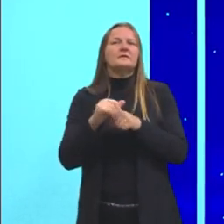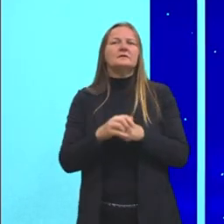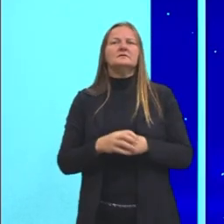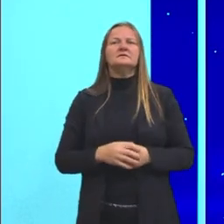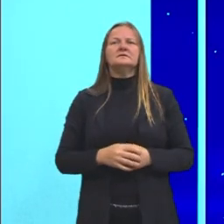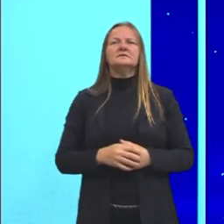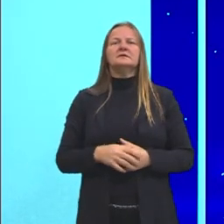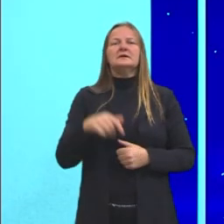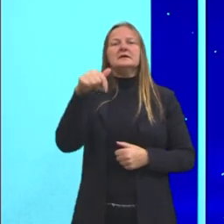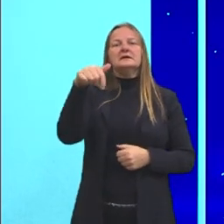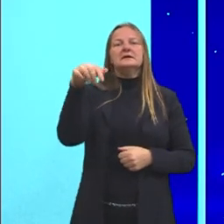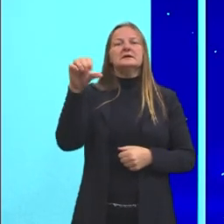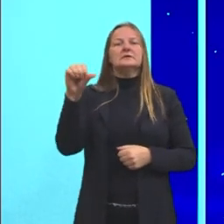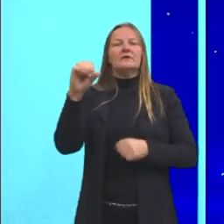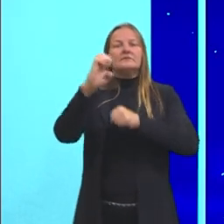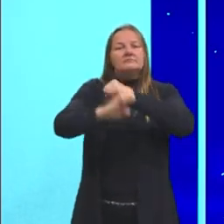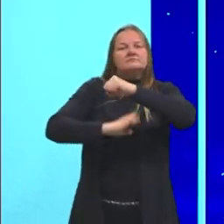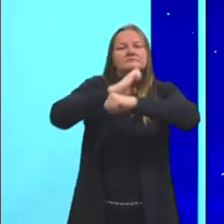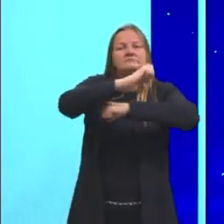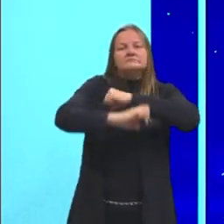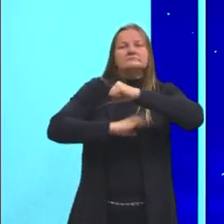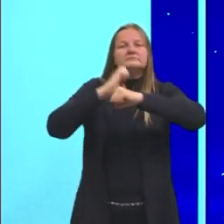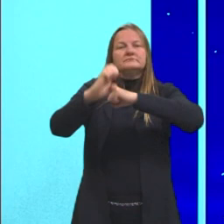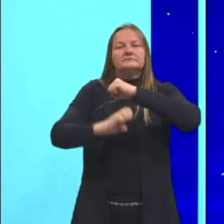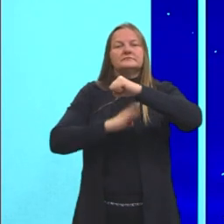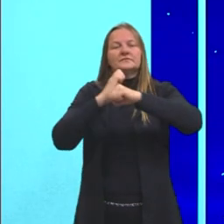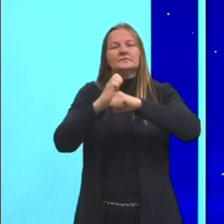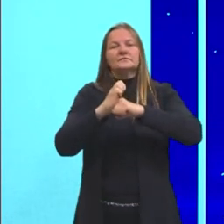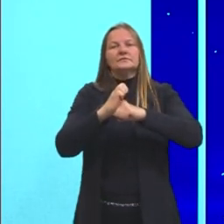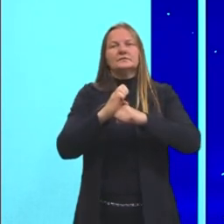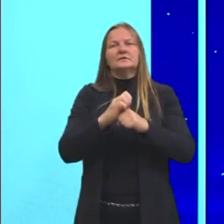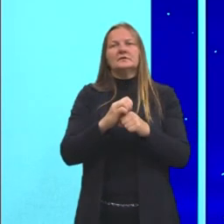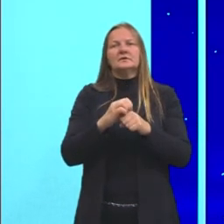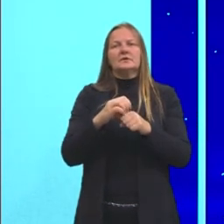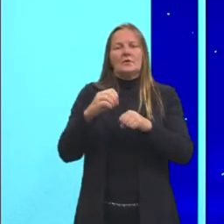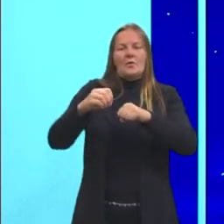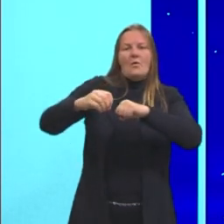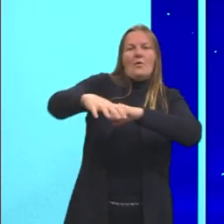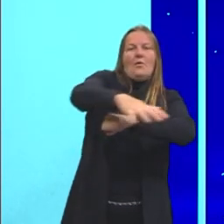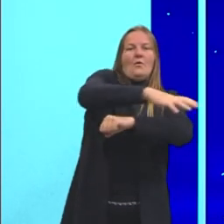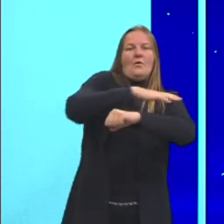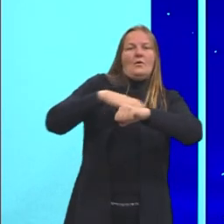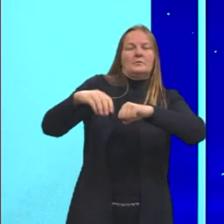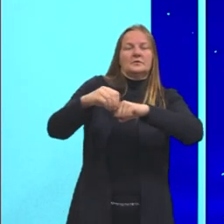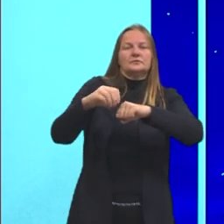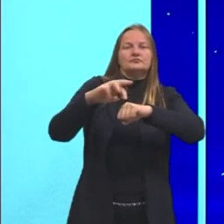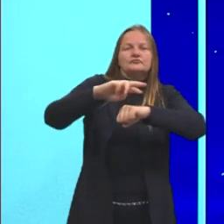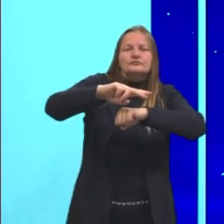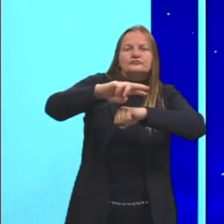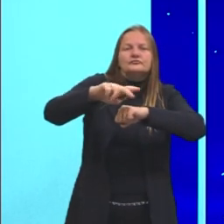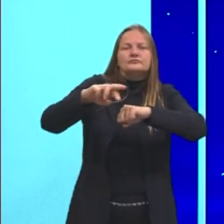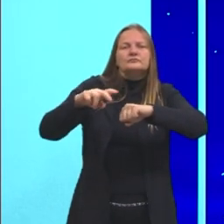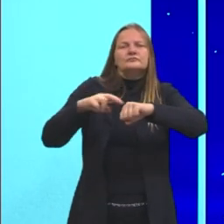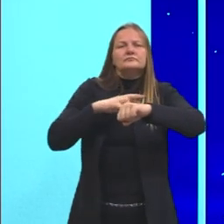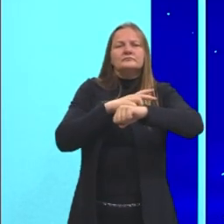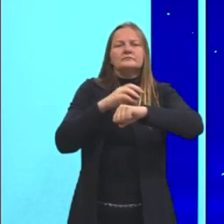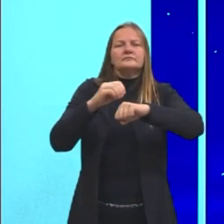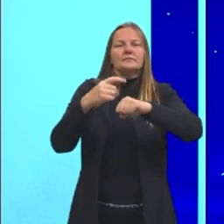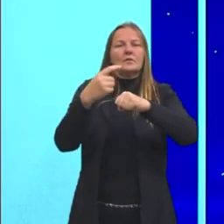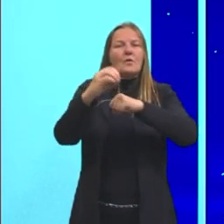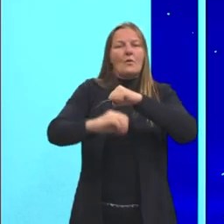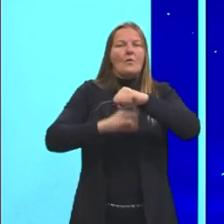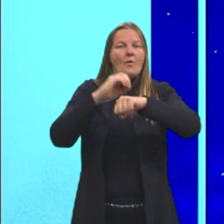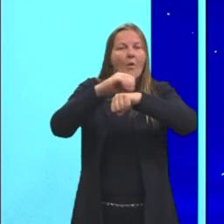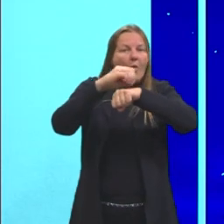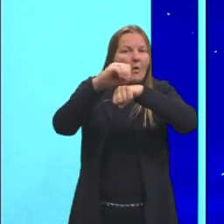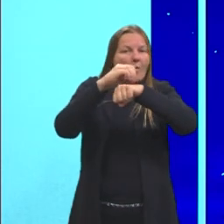79 elétrons para distribuir nas órbitas desse ouro, desse átomo aqui. Então, lá em